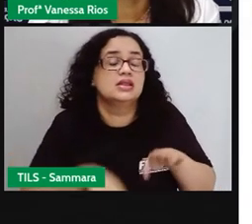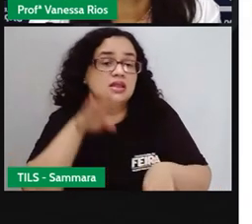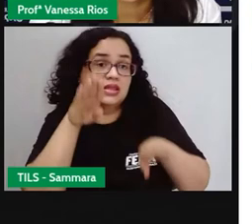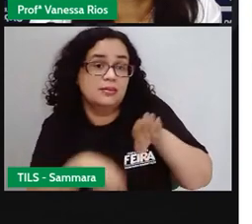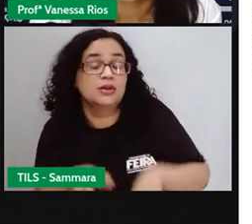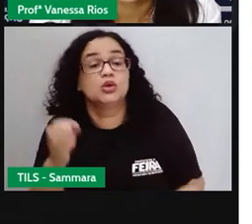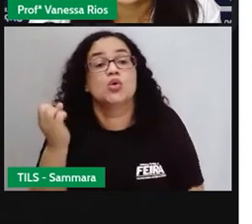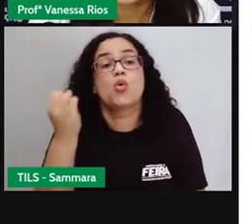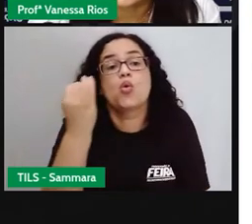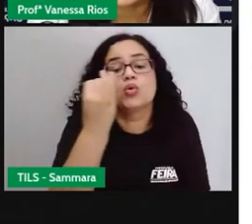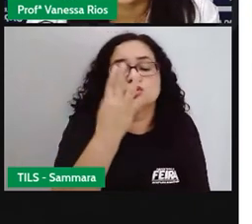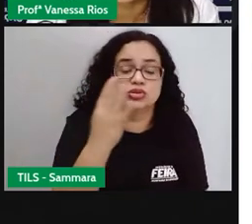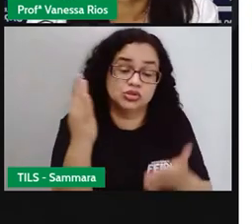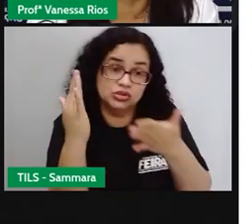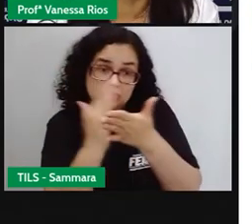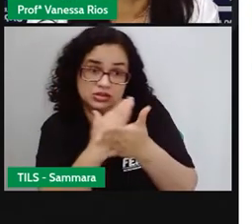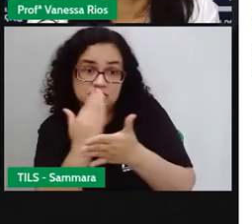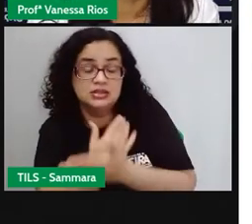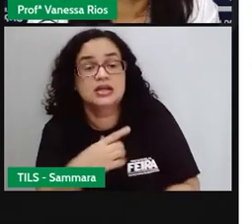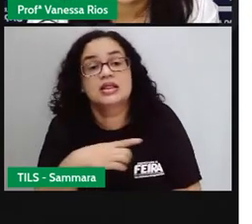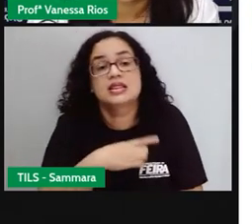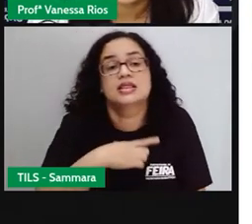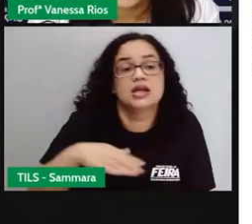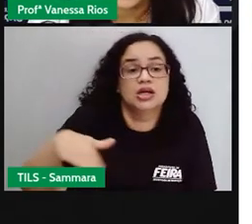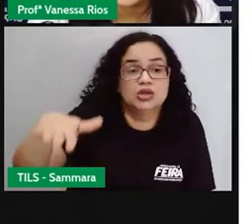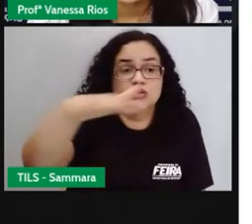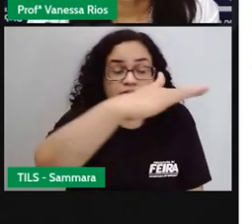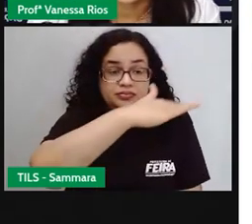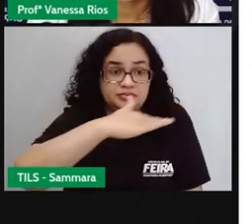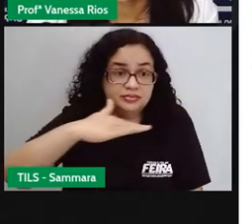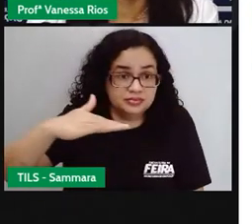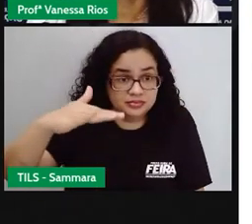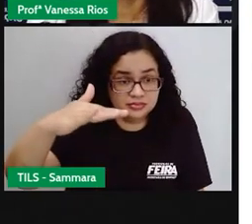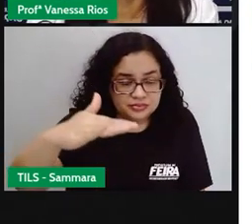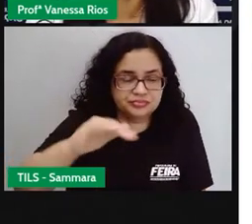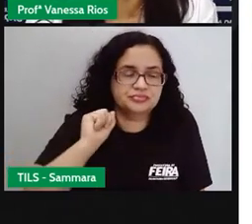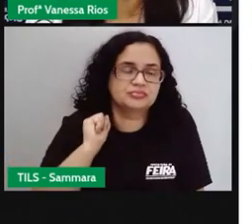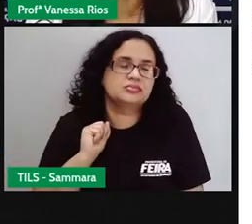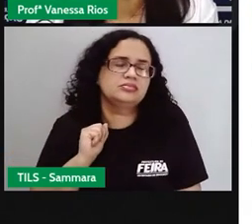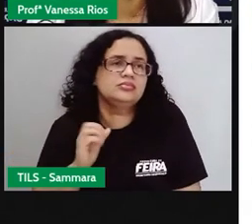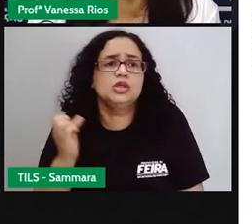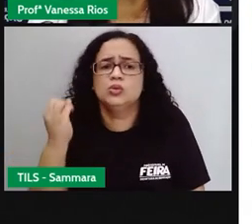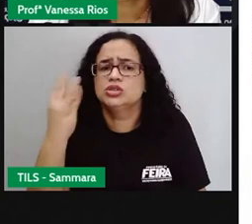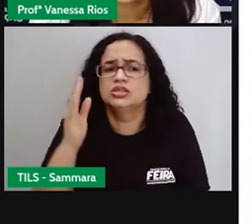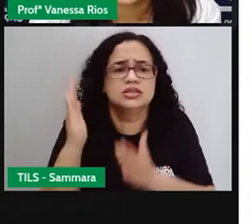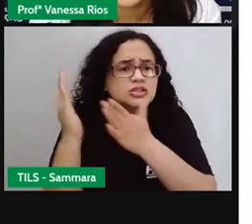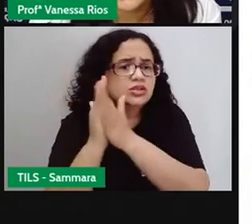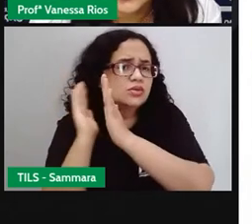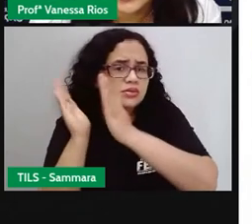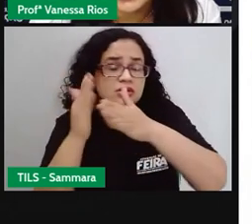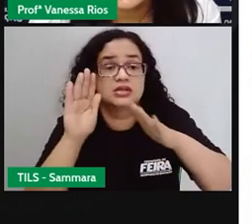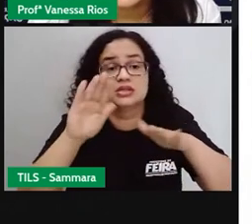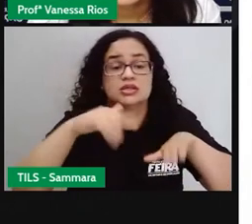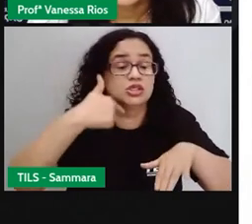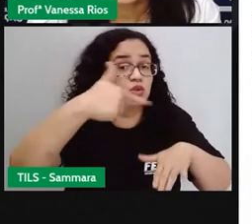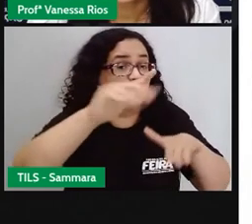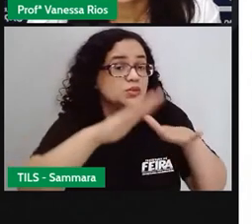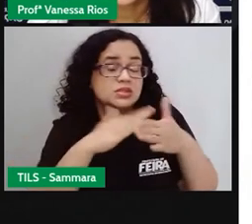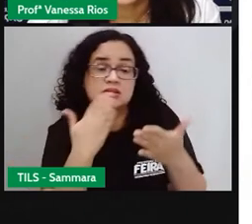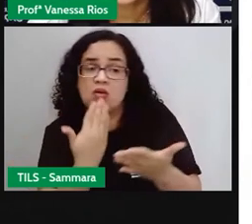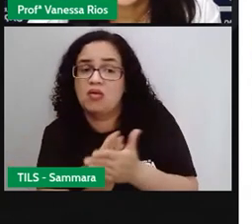aí da quantidade de livros que você tem aí ao seu redor, independente do tamanho da biblioteca da sua escola,